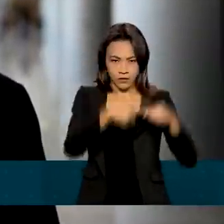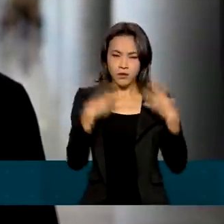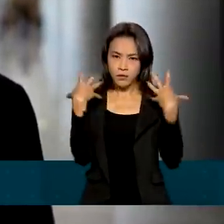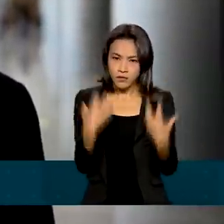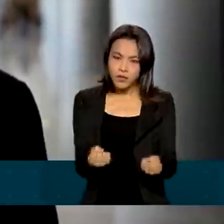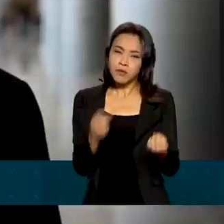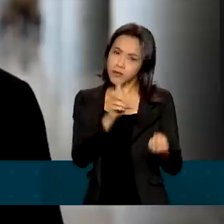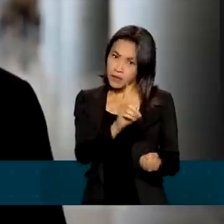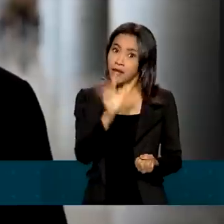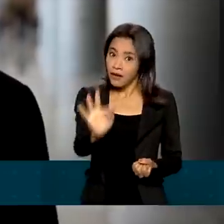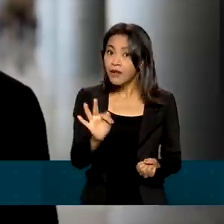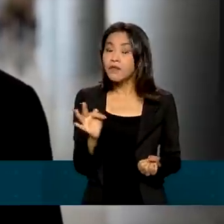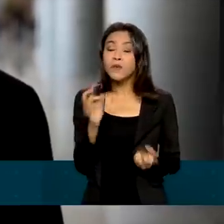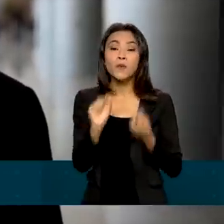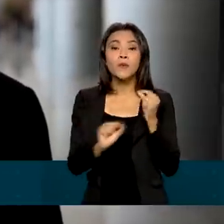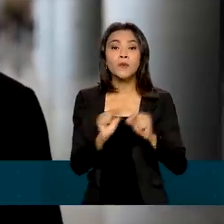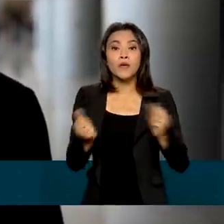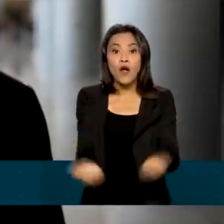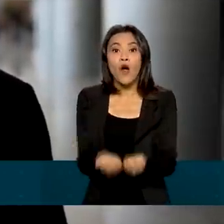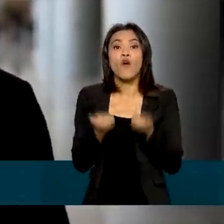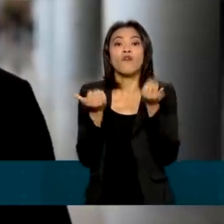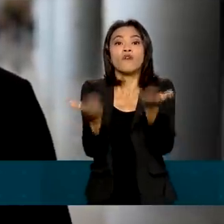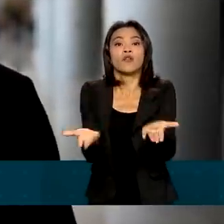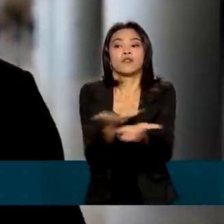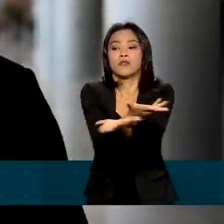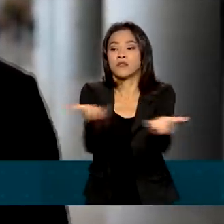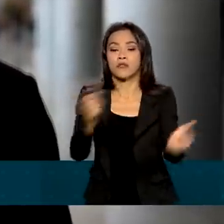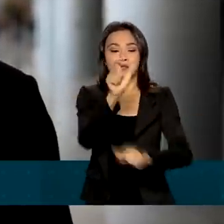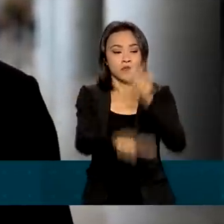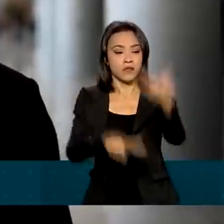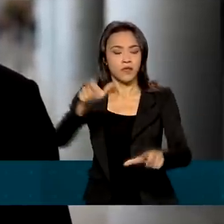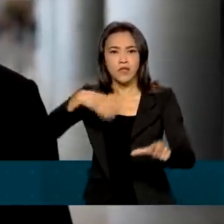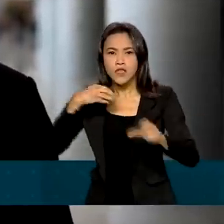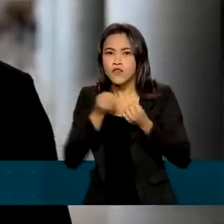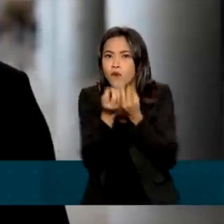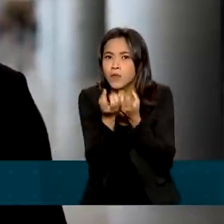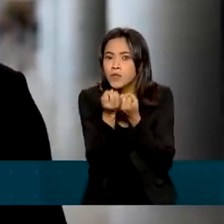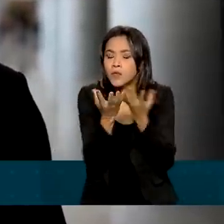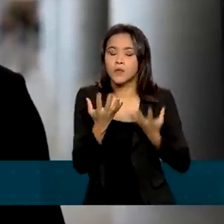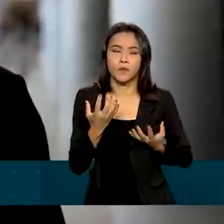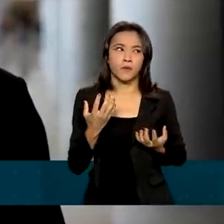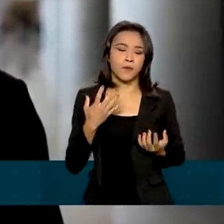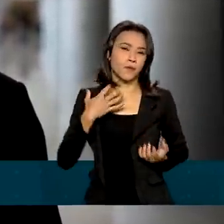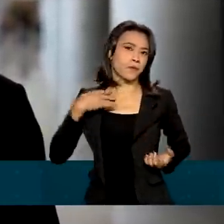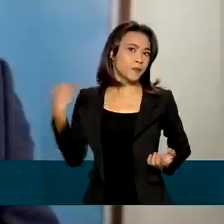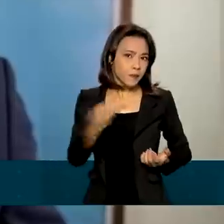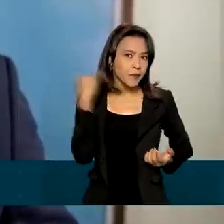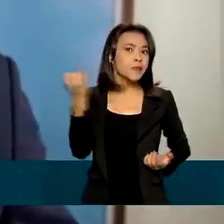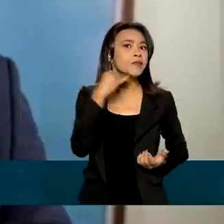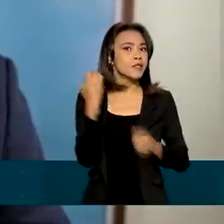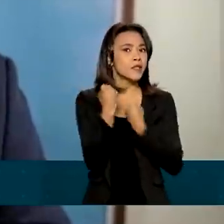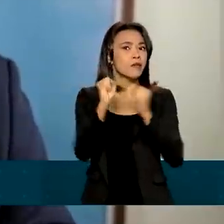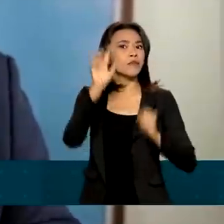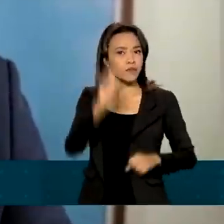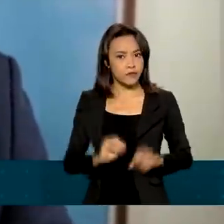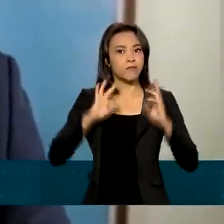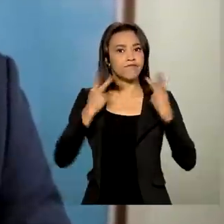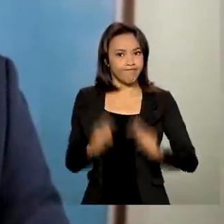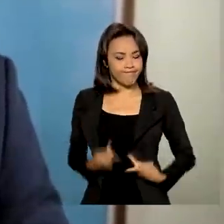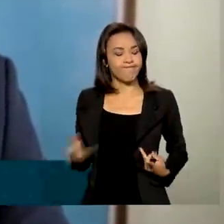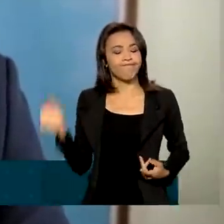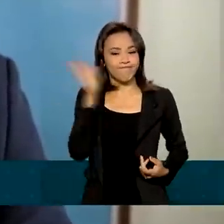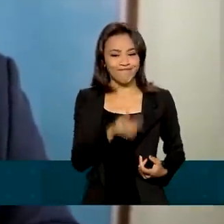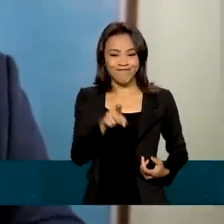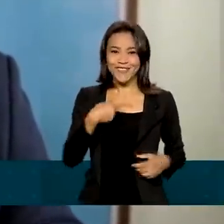vamos colocar à disposição de toda a população informações importantíssimas em defesa dos direitos humanos. O município de Máfia está